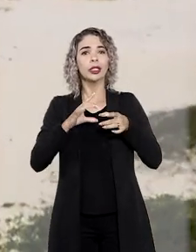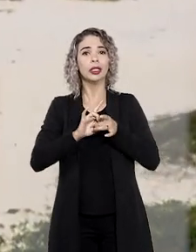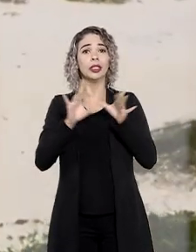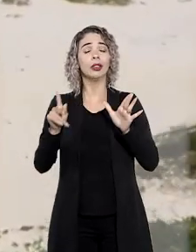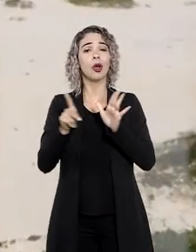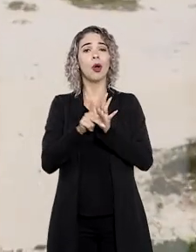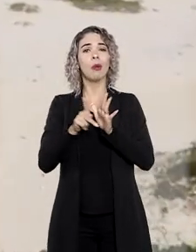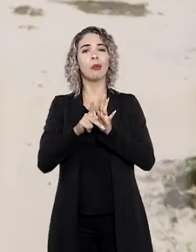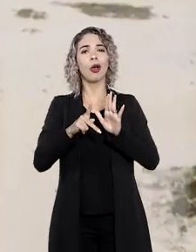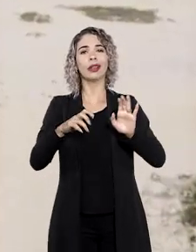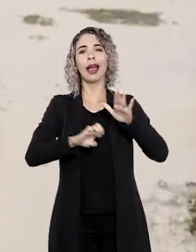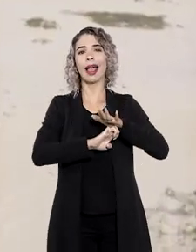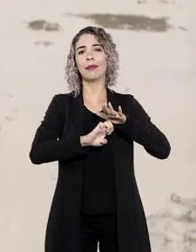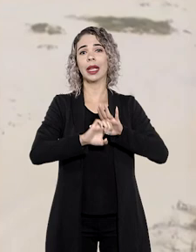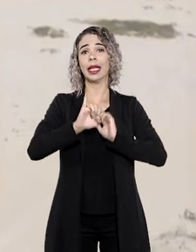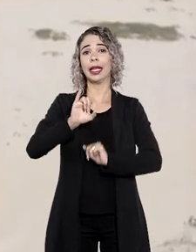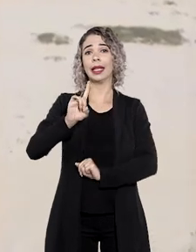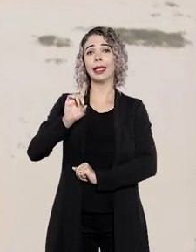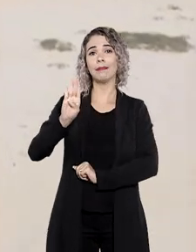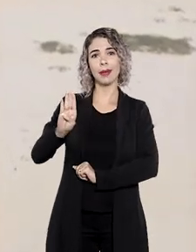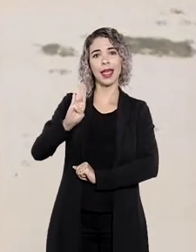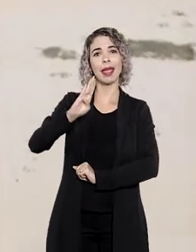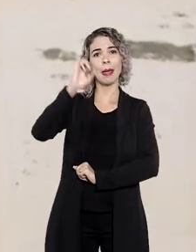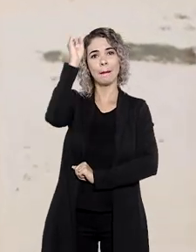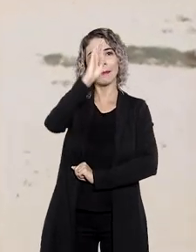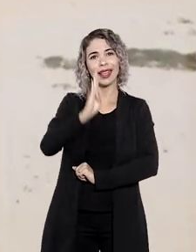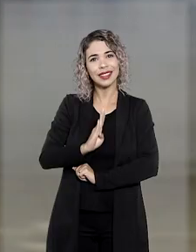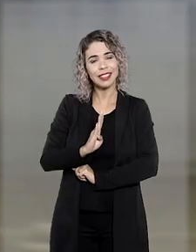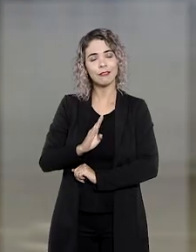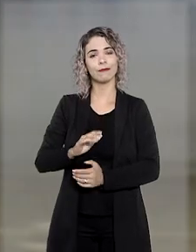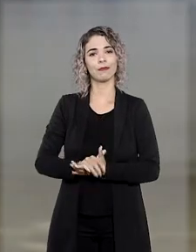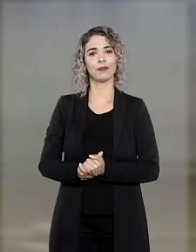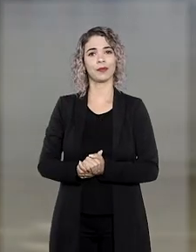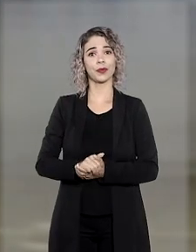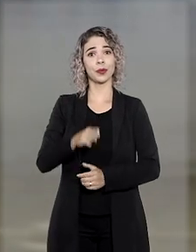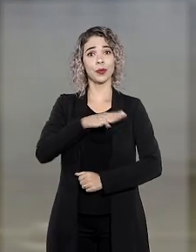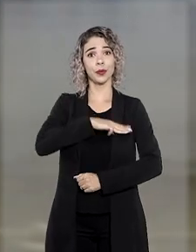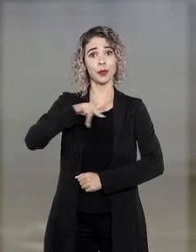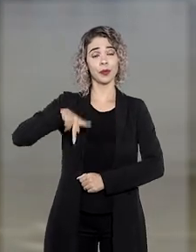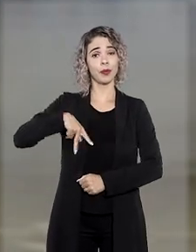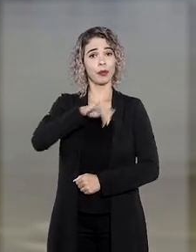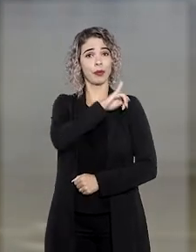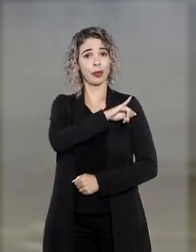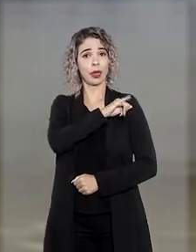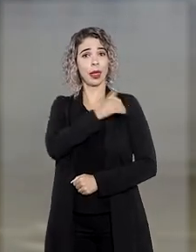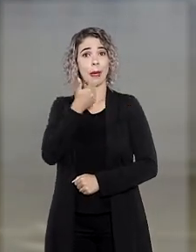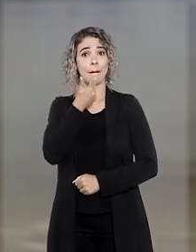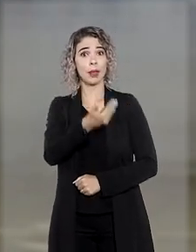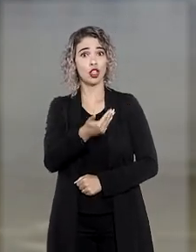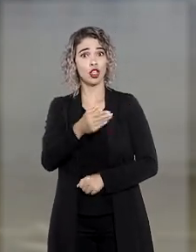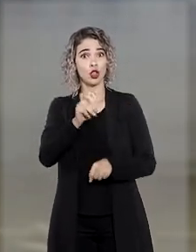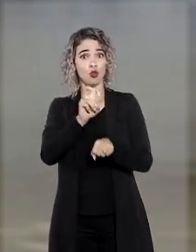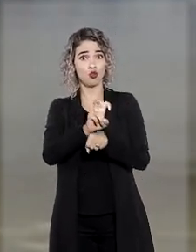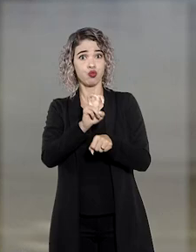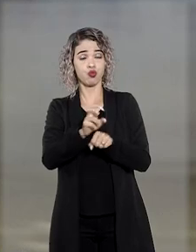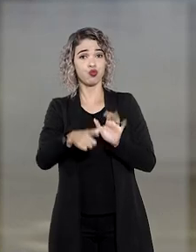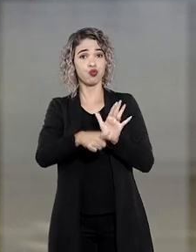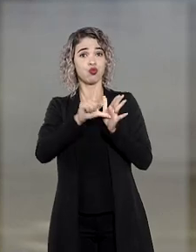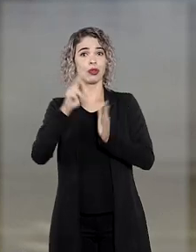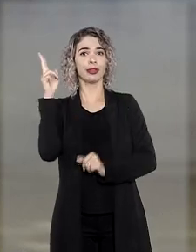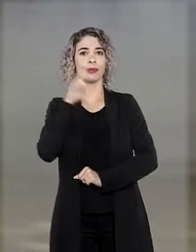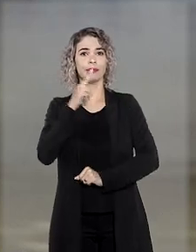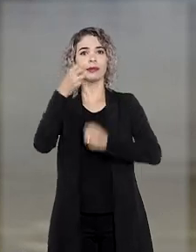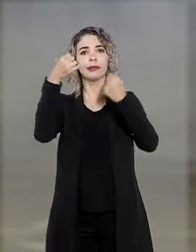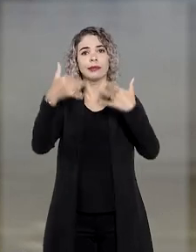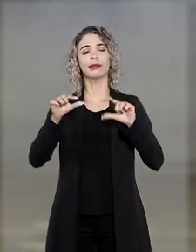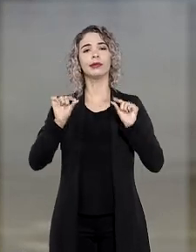Maricá em favor da construtora IDB Brasil Limitada. O Ministério Público do Rio de Janeiro, no pedido de tutela provisória